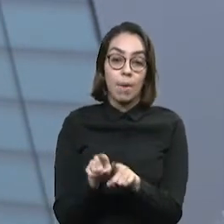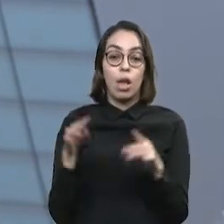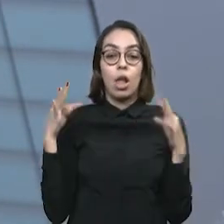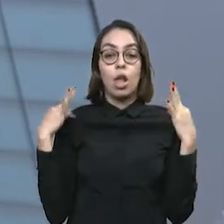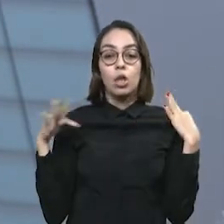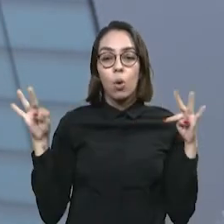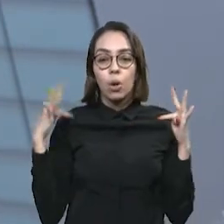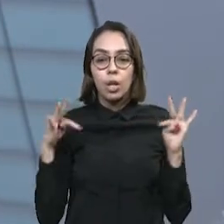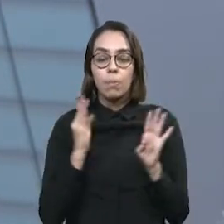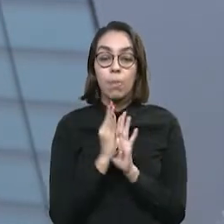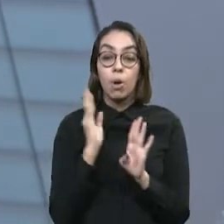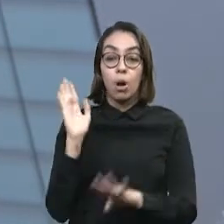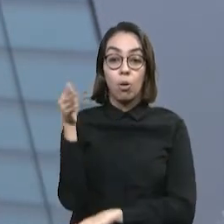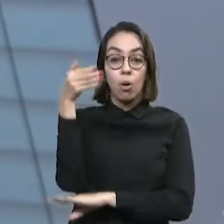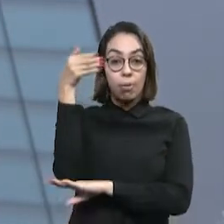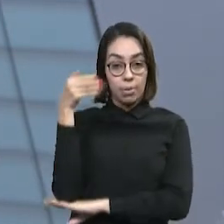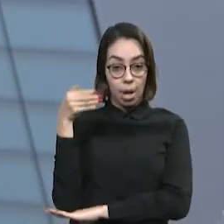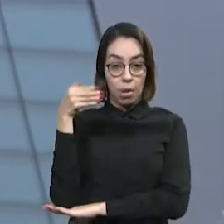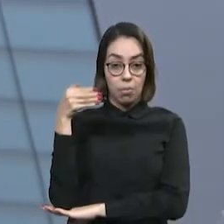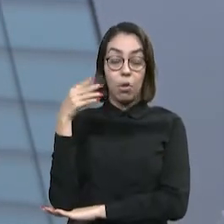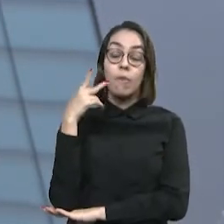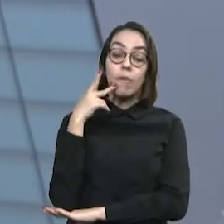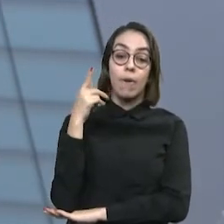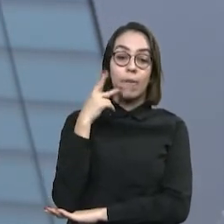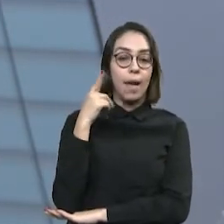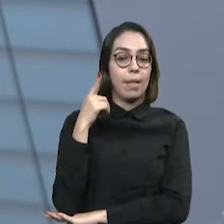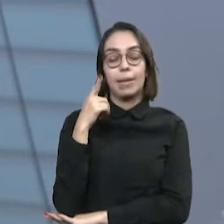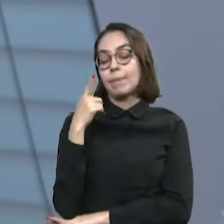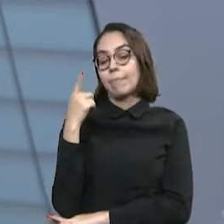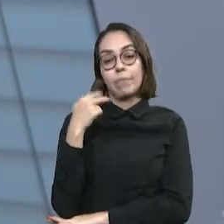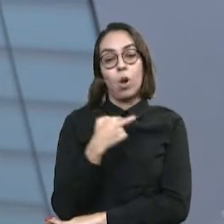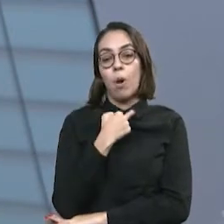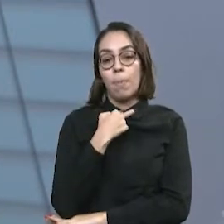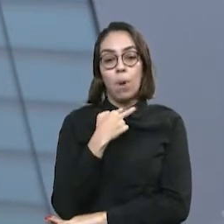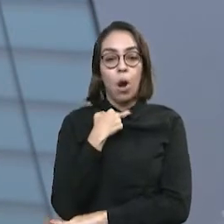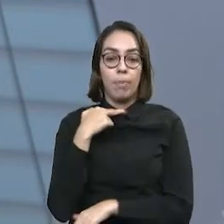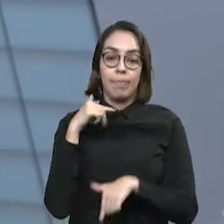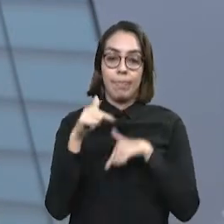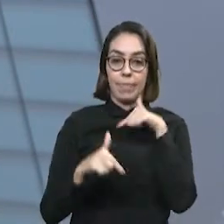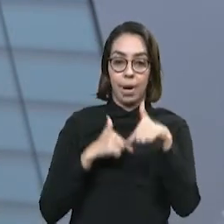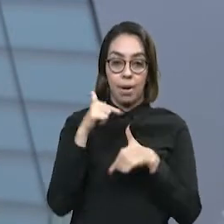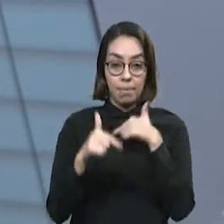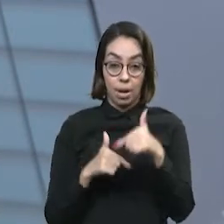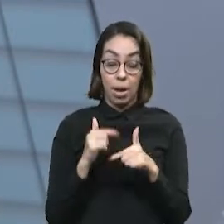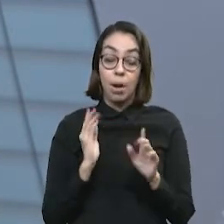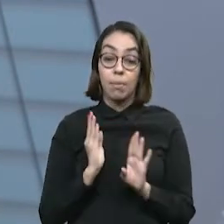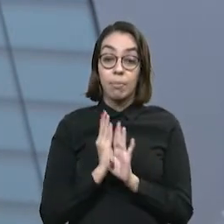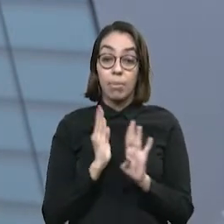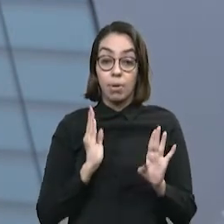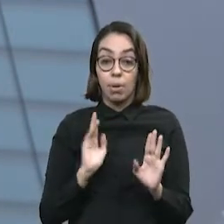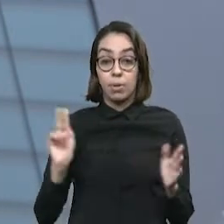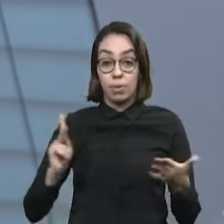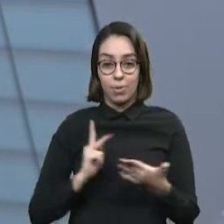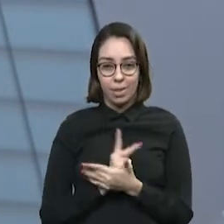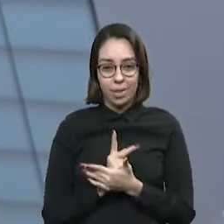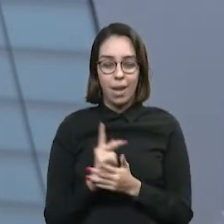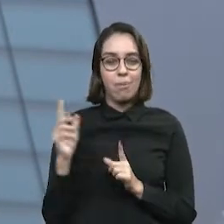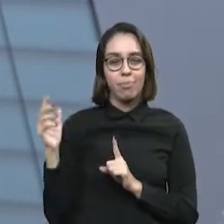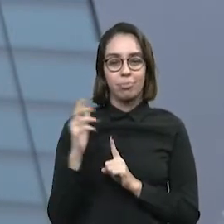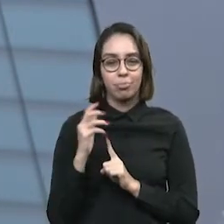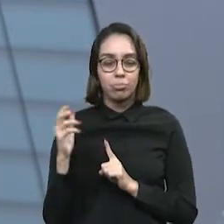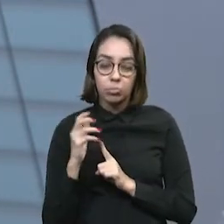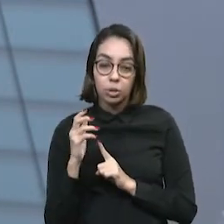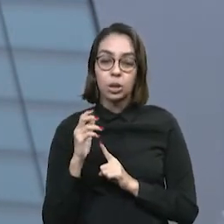Fortaleza também pararam de funcionar. Foram impactos que foram gerados por conta do